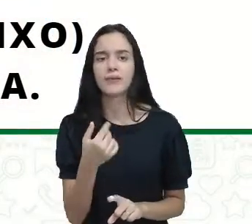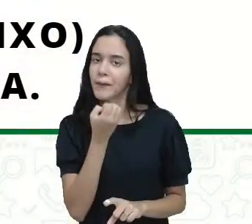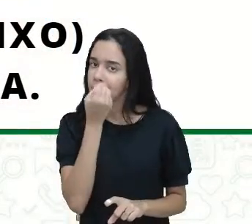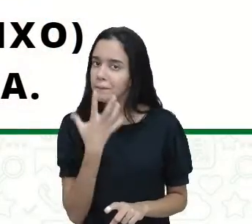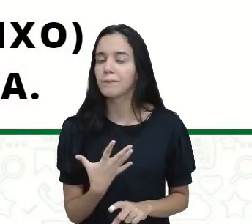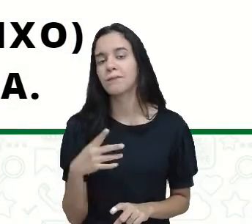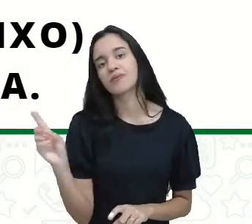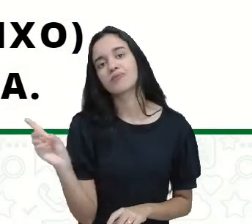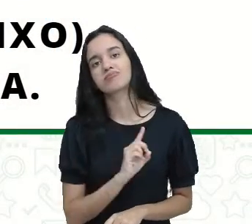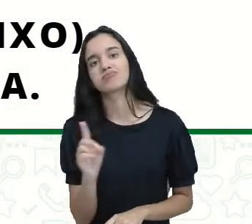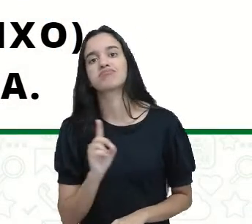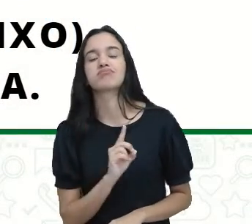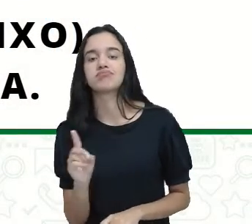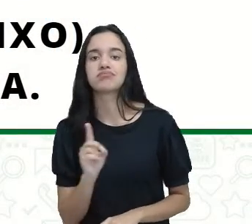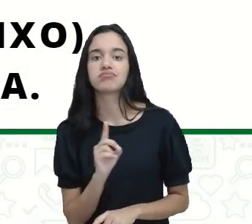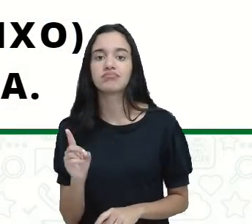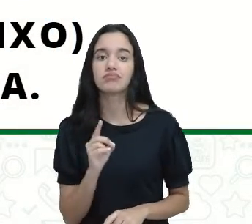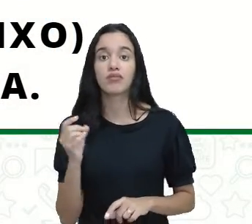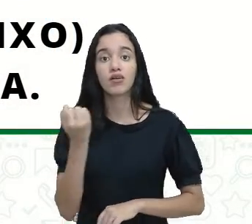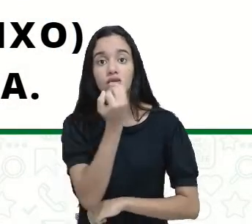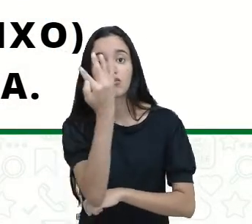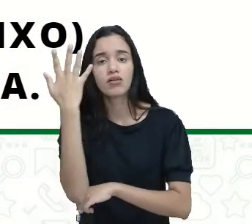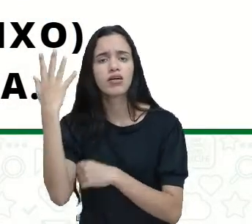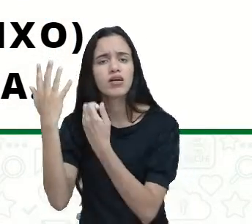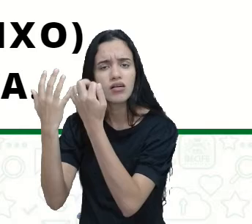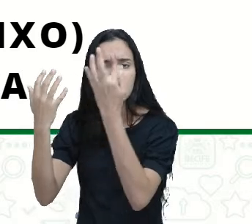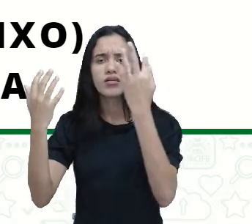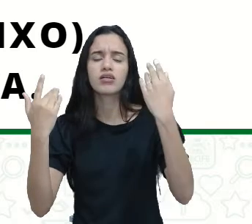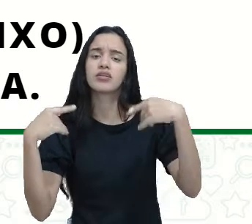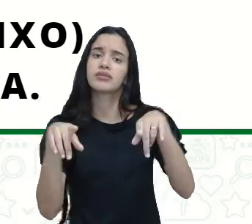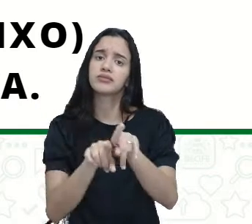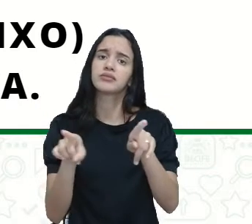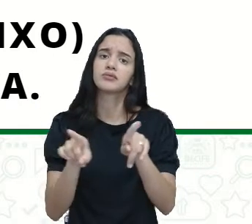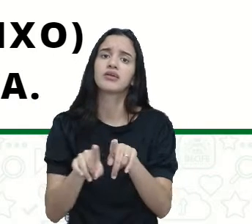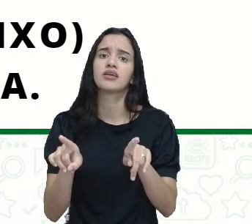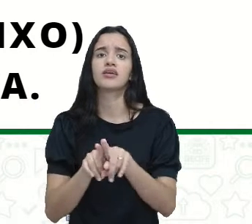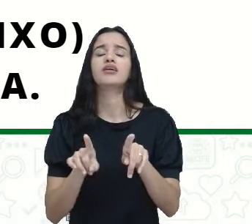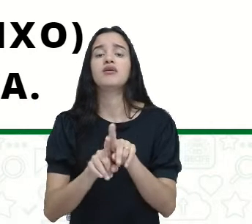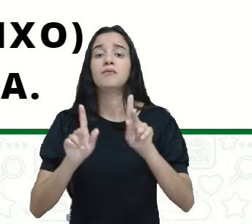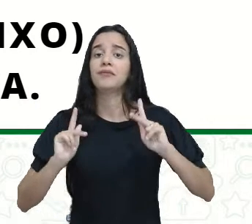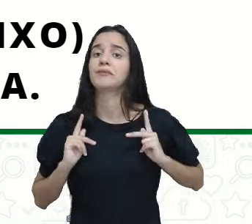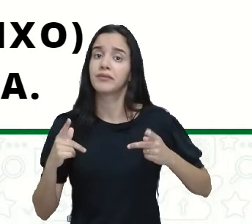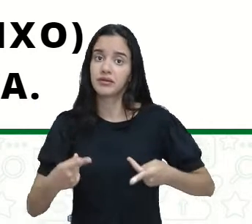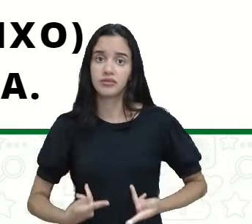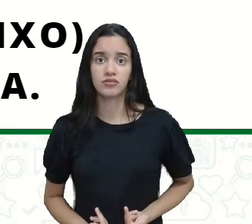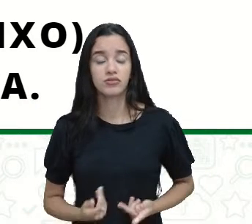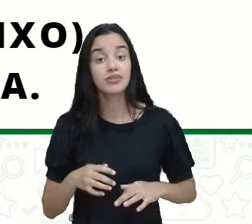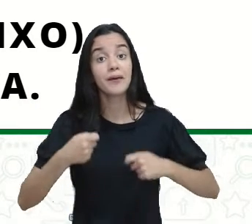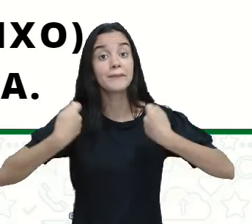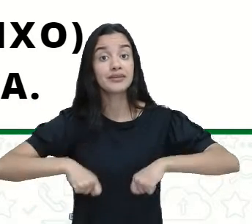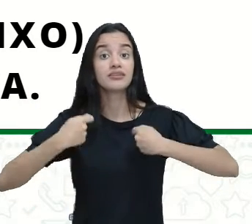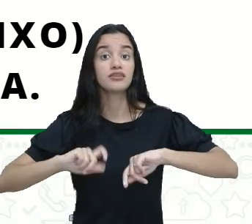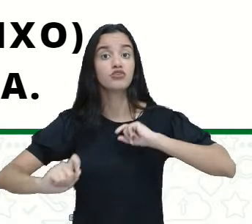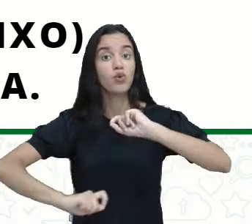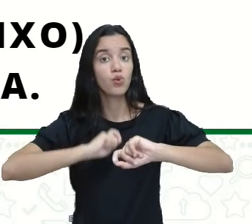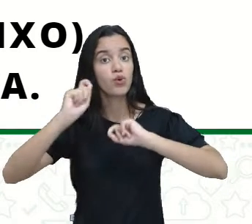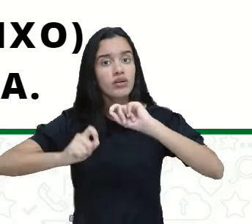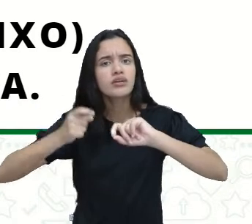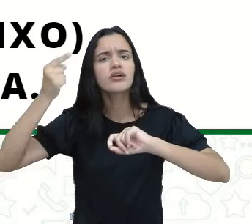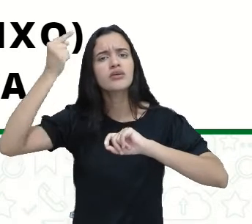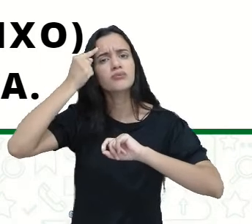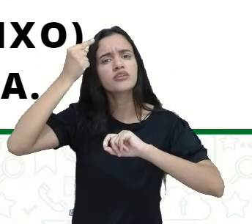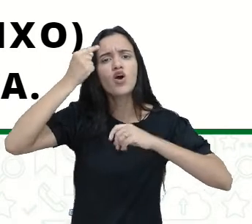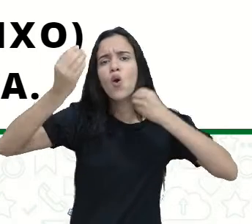benéficos para o meio ambiente e muito menos para os seres humanos. É preciso pensar